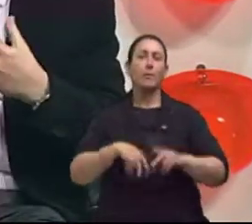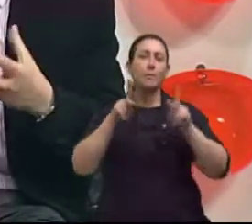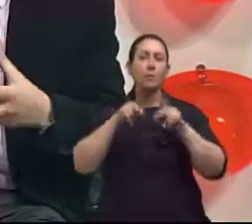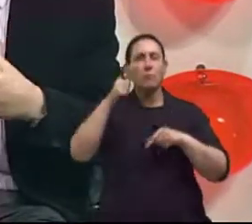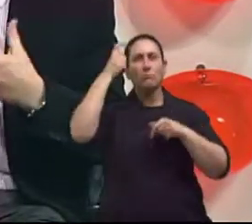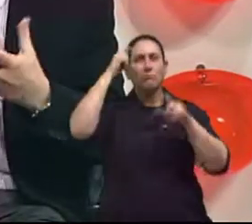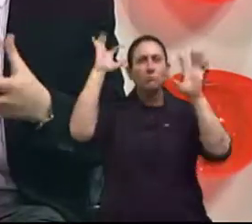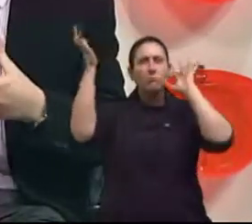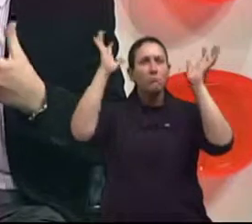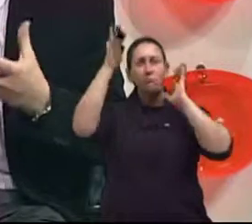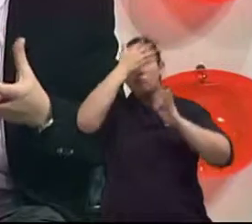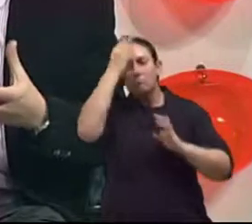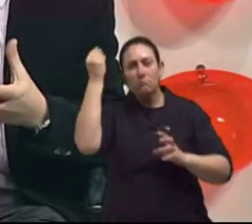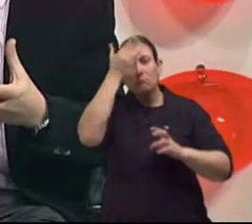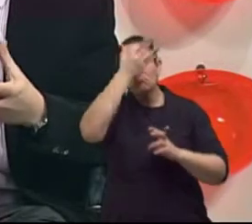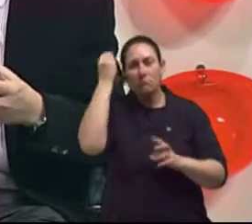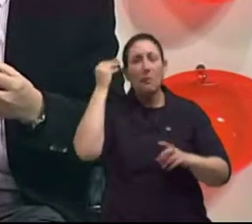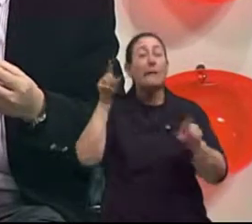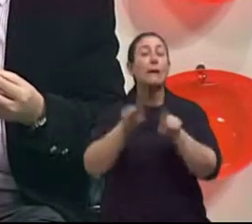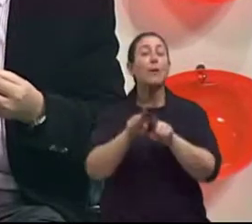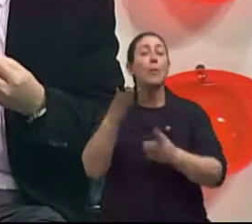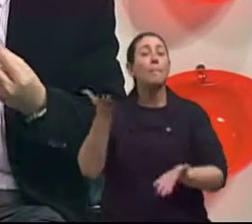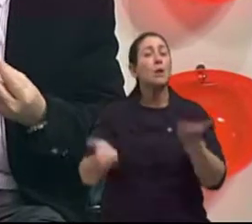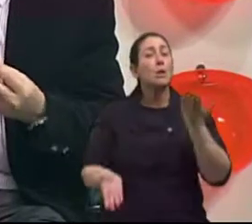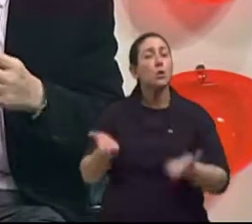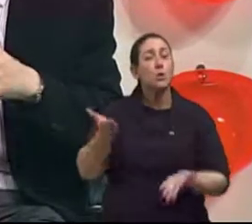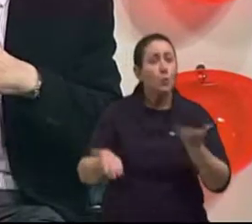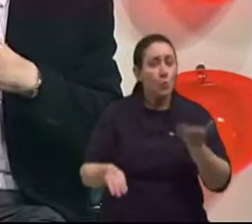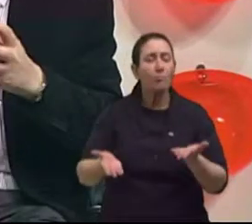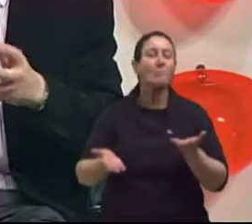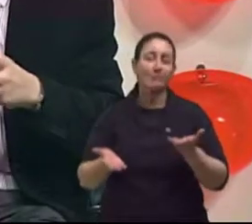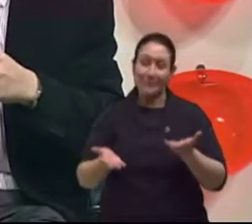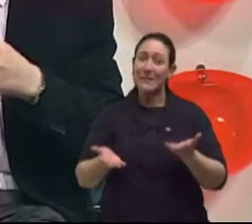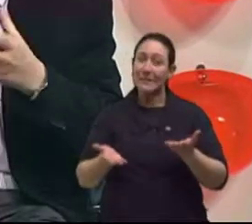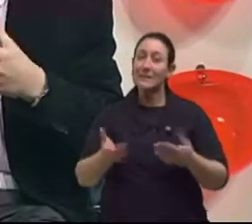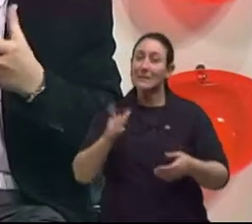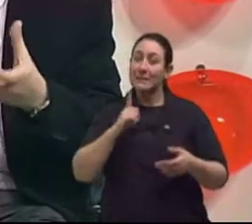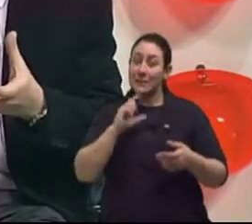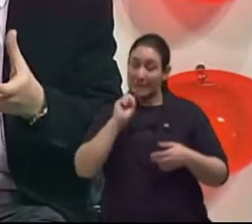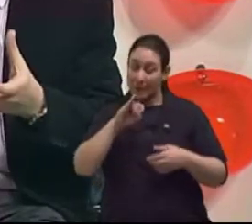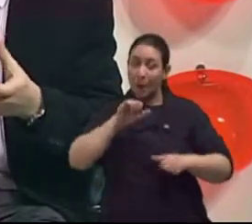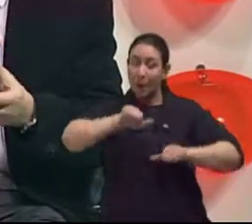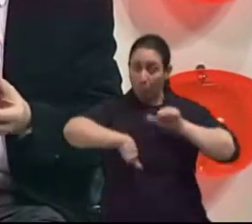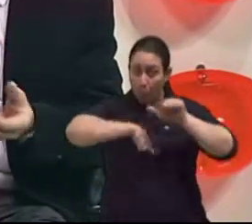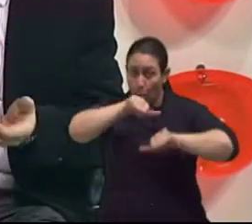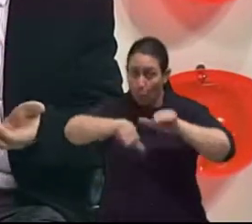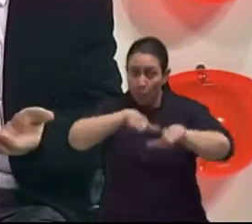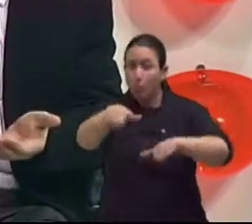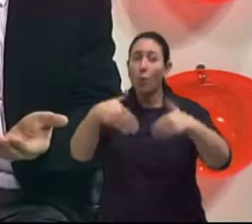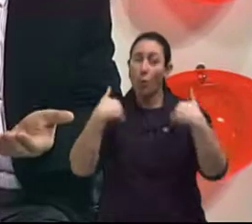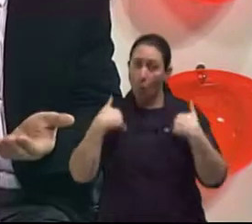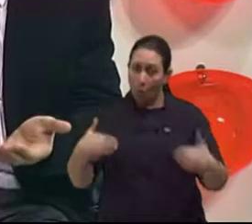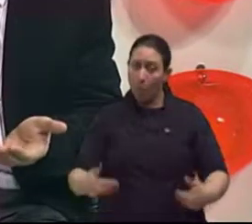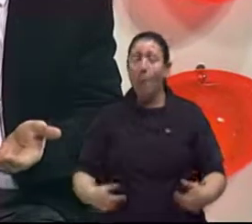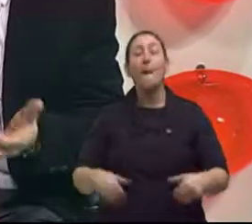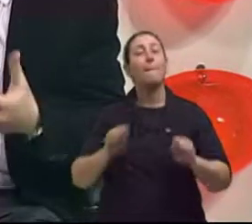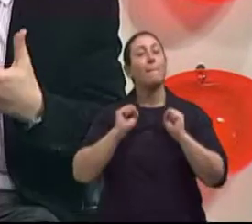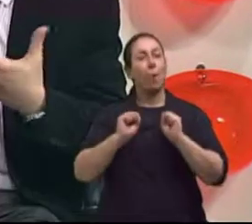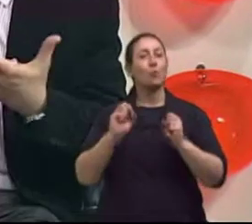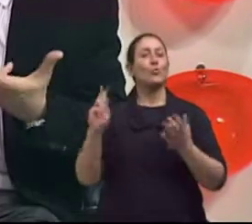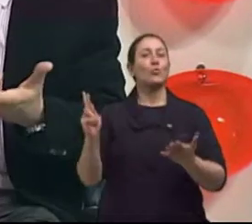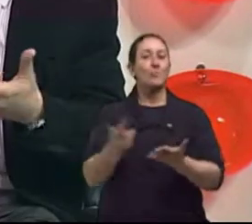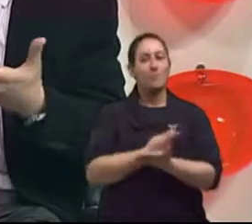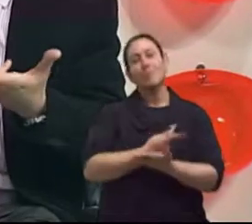memória, muda a questão do peso corporal. Então, é importante que muitas vezes mudanças no corpo podem não ser só